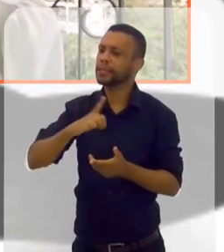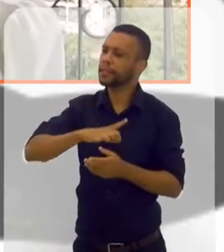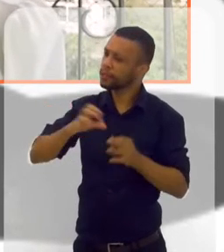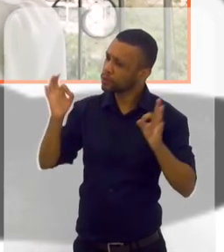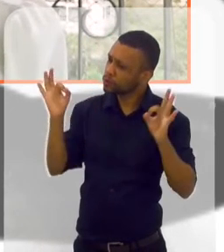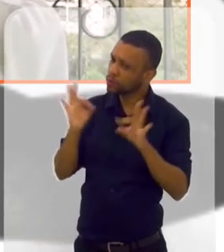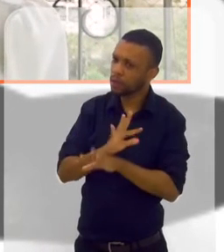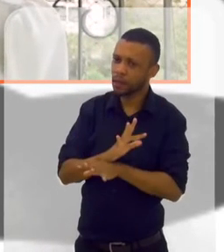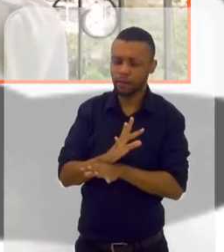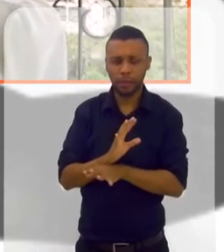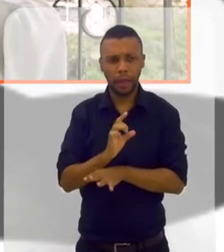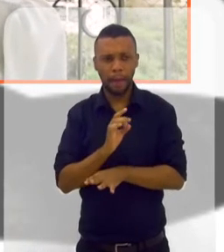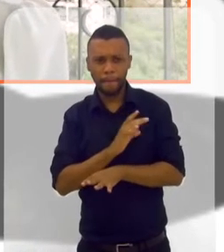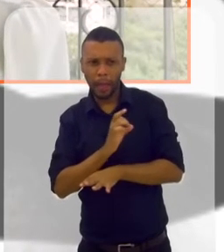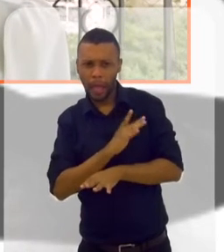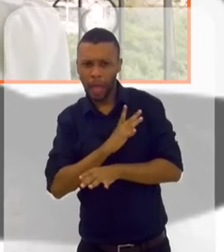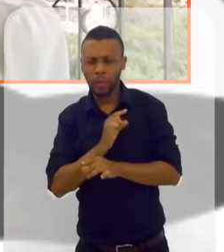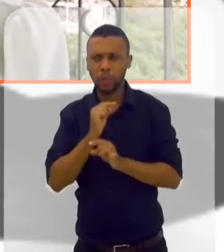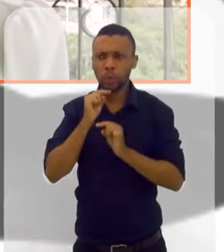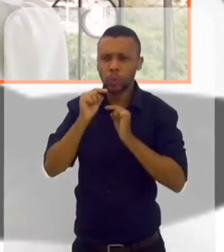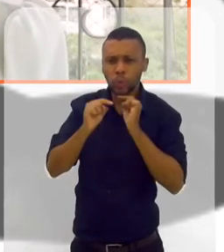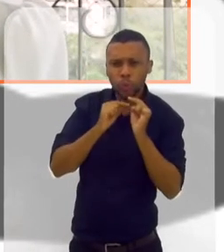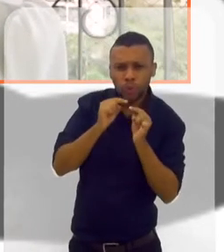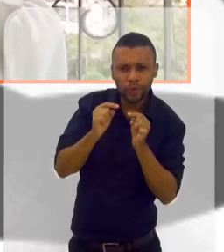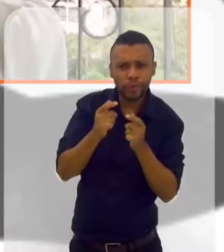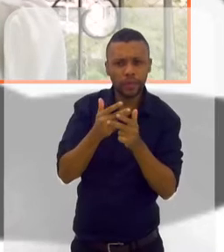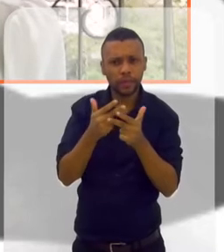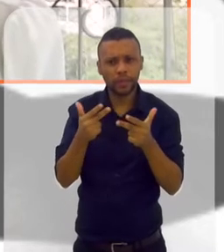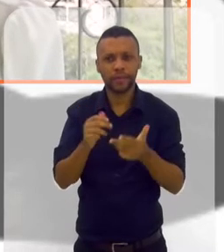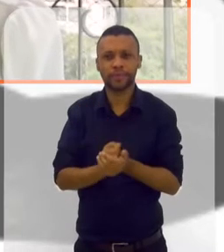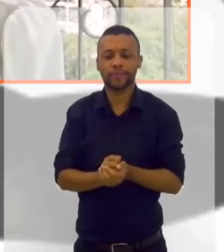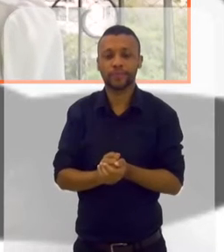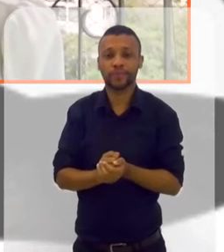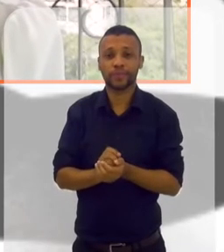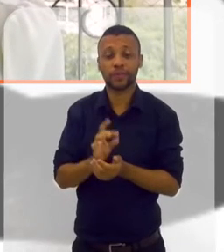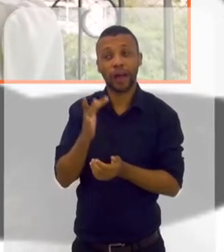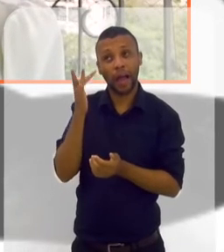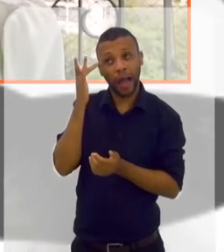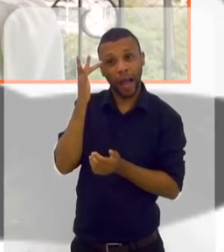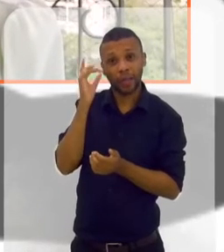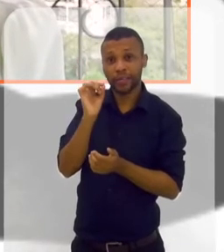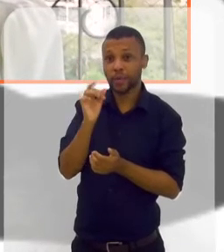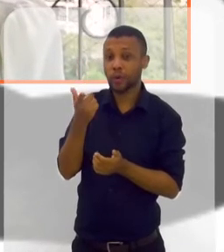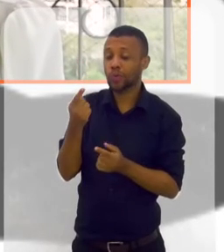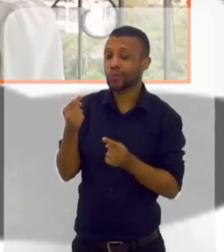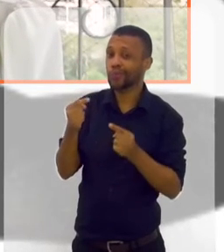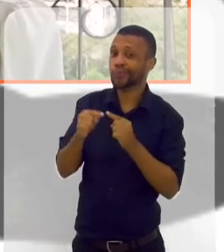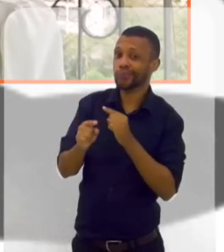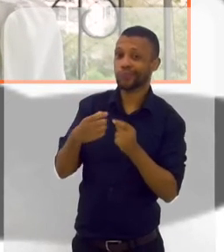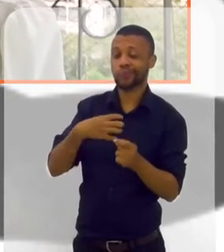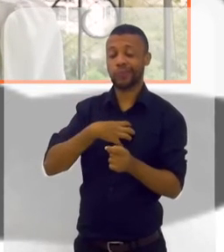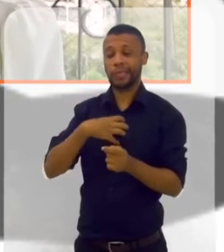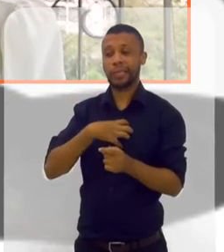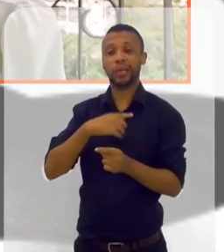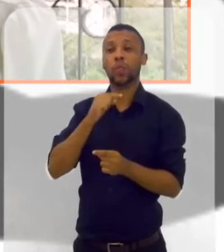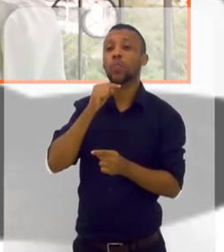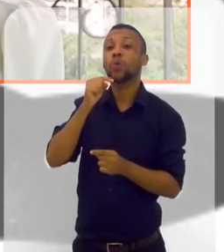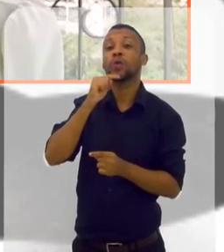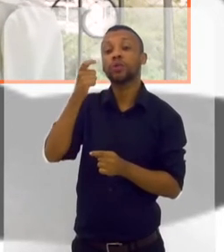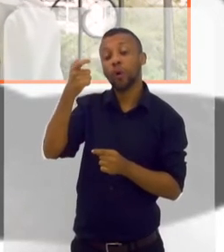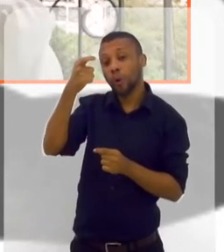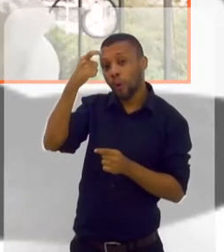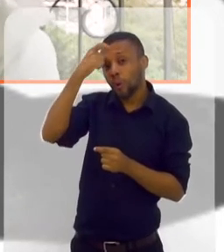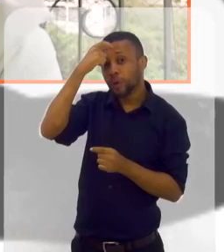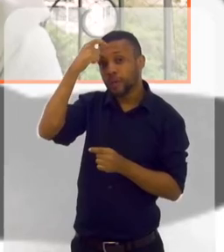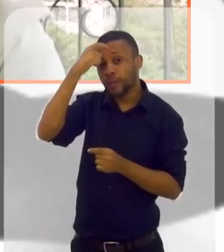Total. Tem medo, dúvidas, receios? Eu só acho que eu não sou passível. Eu tenho a sensação de que eu não